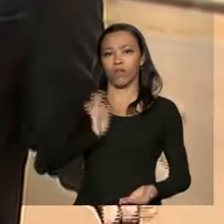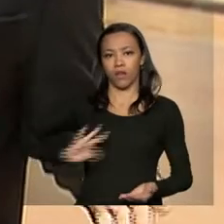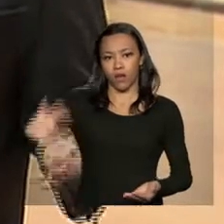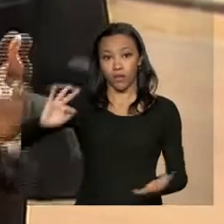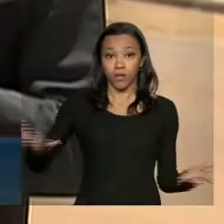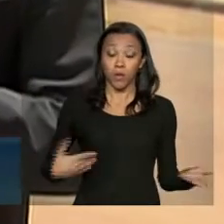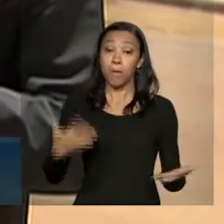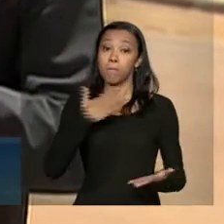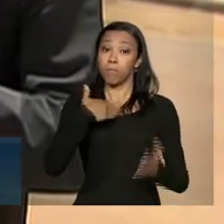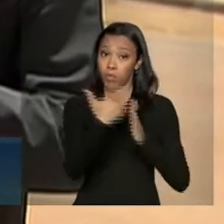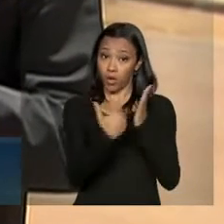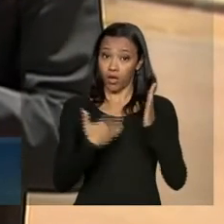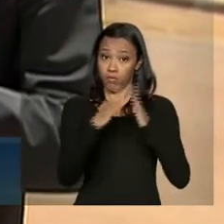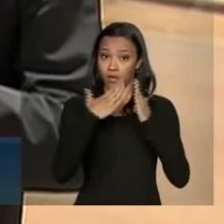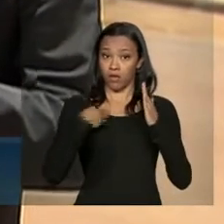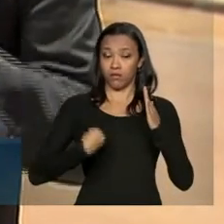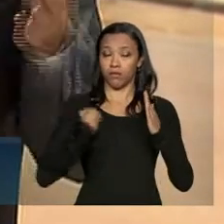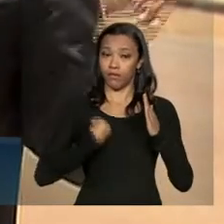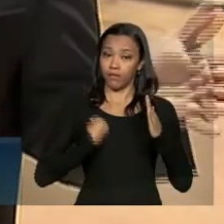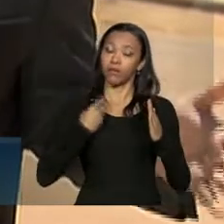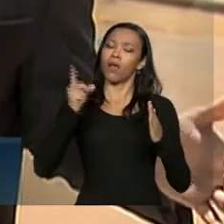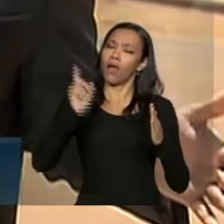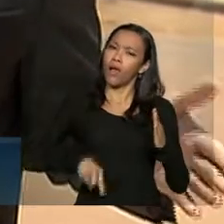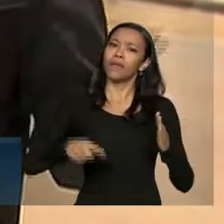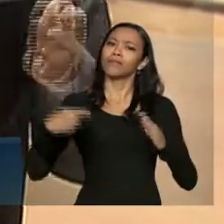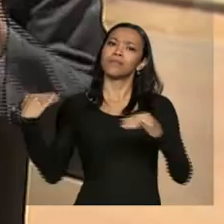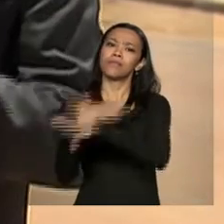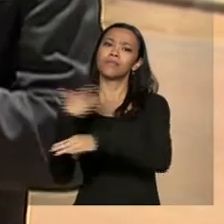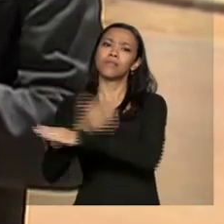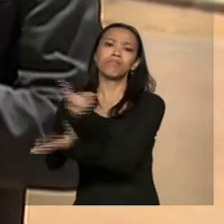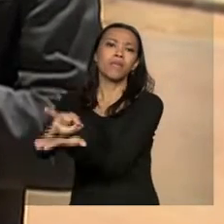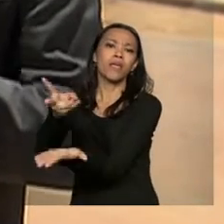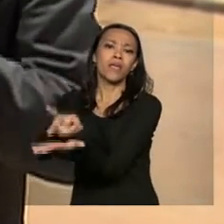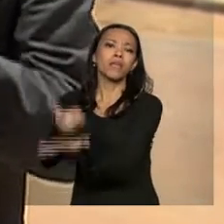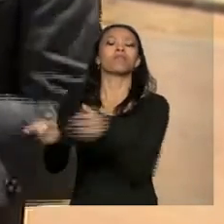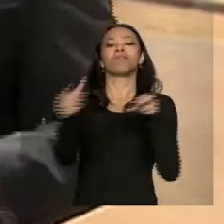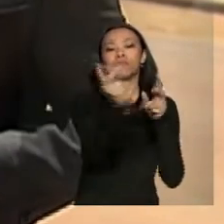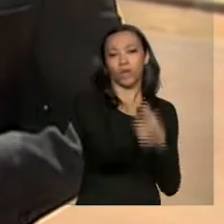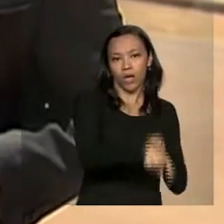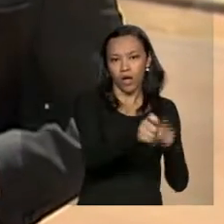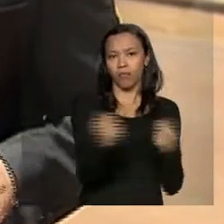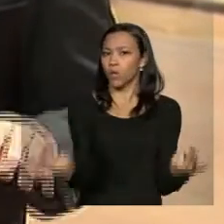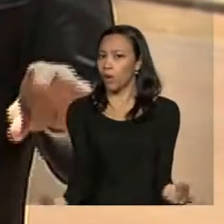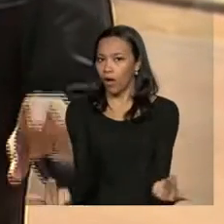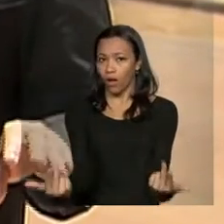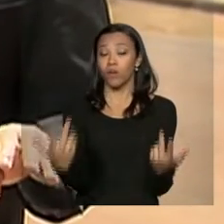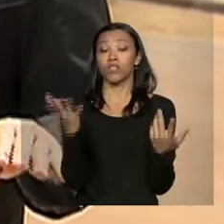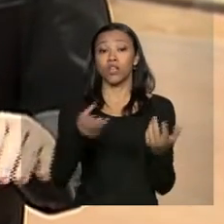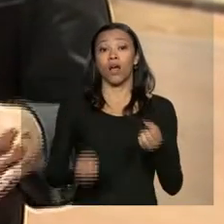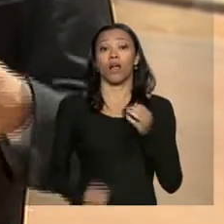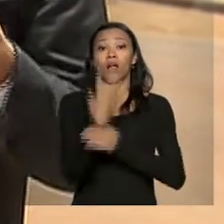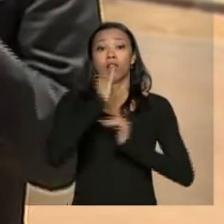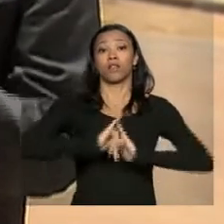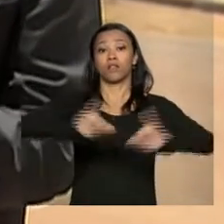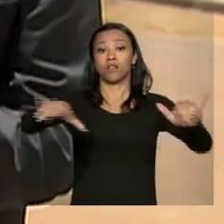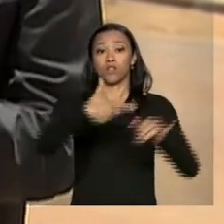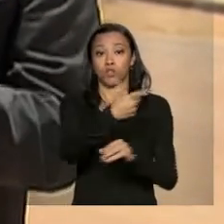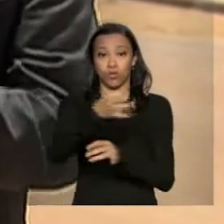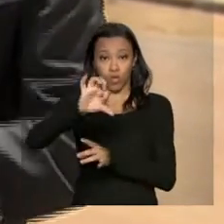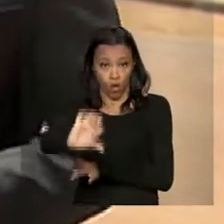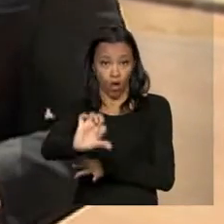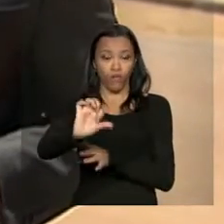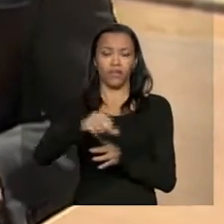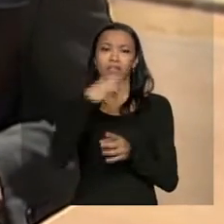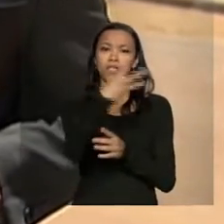O Minha Casa Minha Vida funciona tanto nas cidades quanto no campo. Lançado em 2009, já contratou 3 milhões